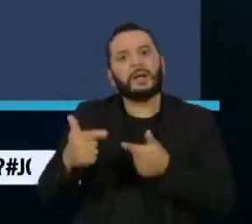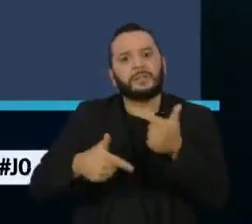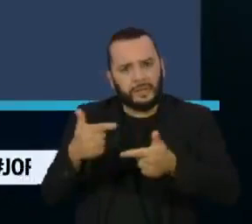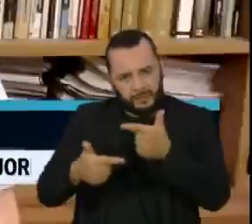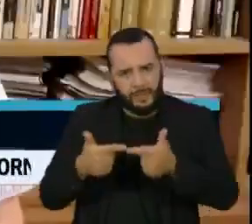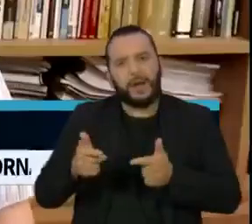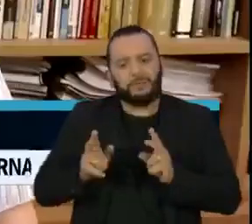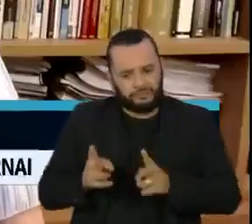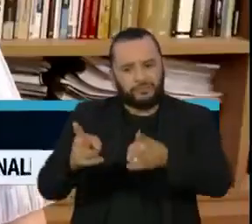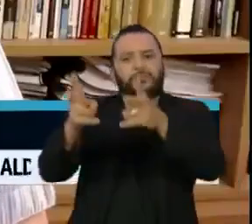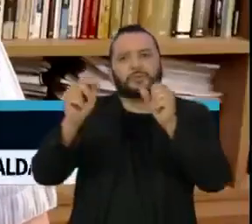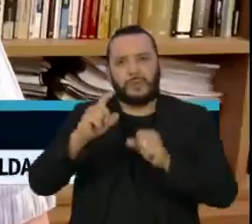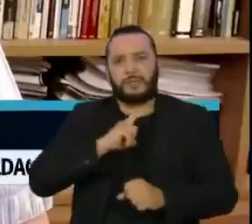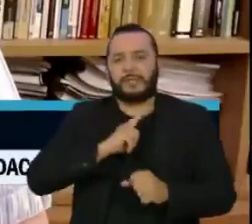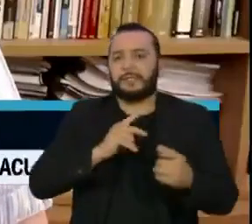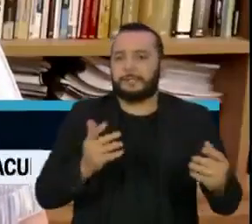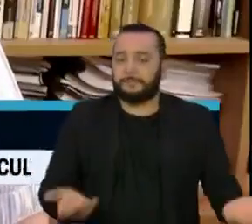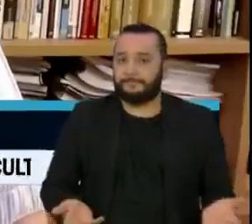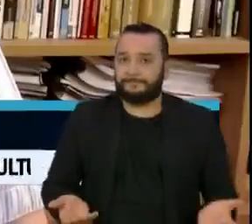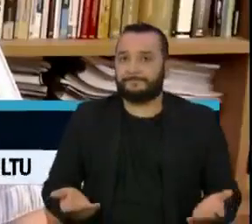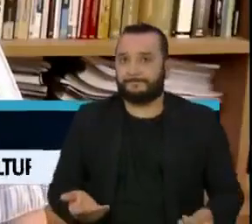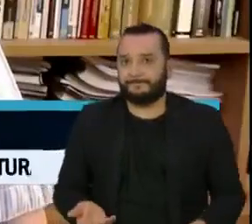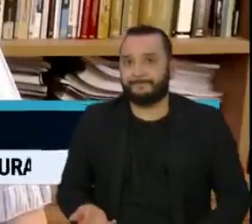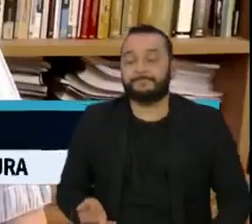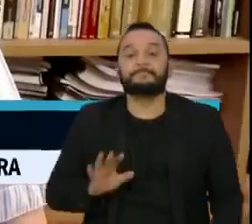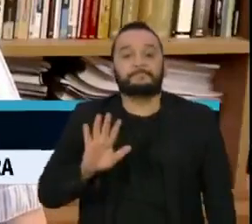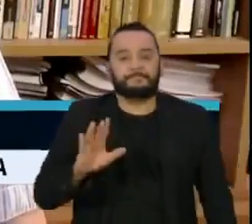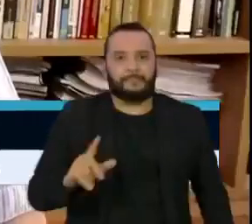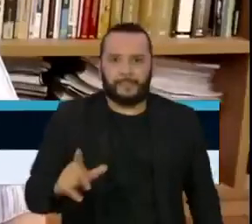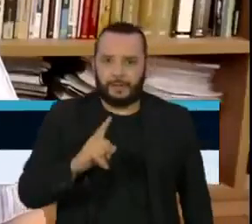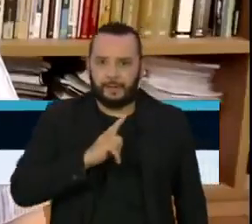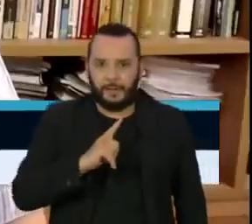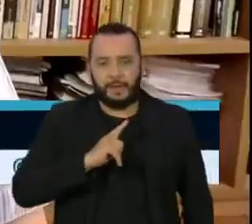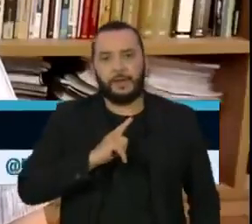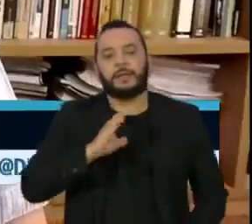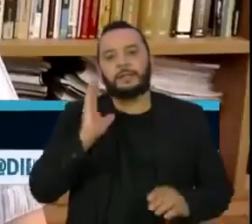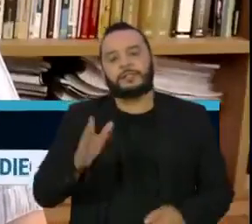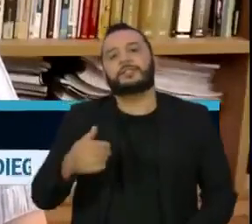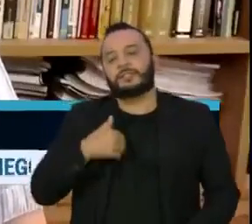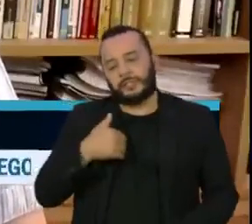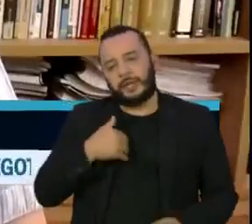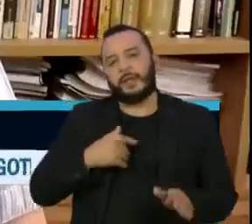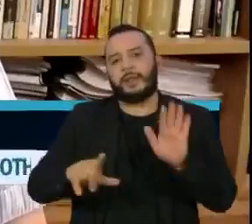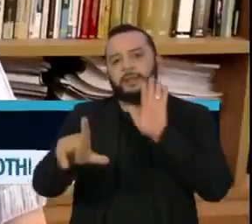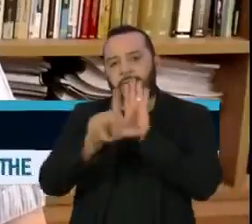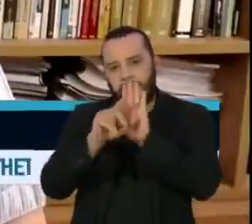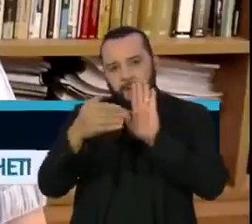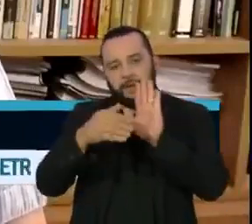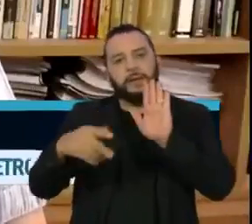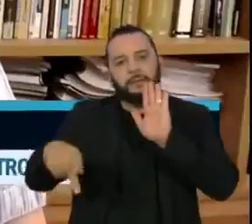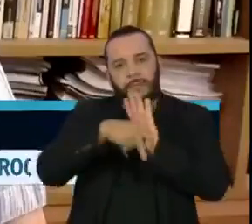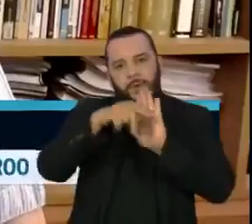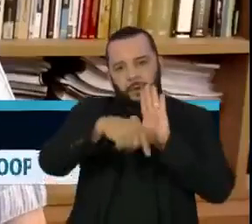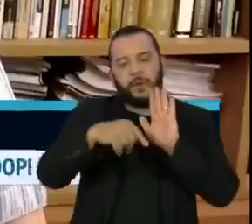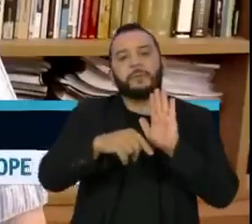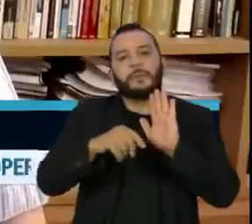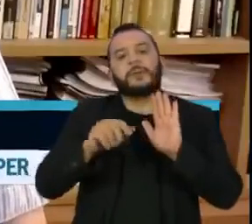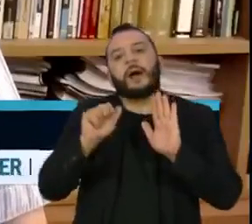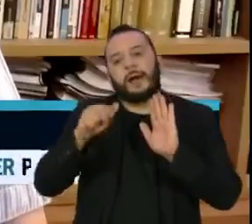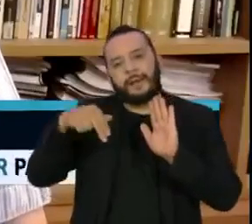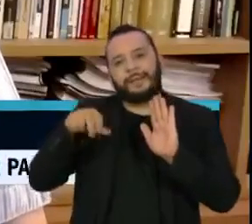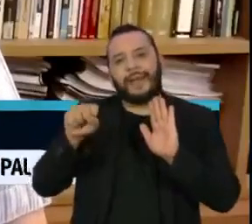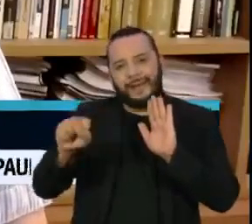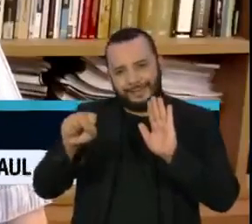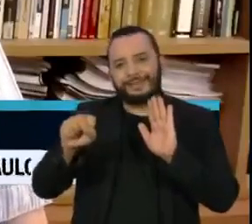prestados. O consumidor tem instrumentos previstos, seja no Código de Defesa do Consumidor, seja na legislação própria da ANS?